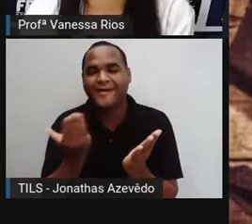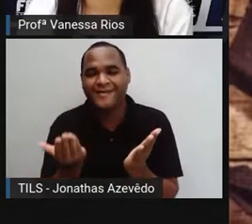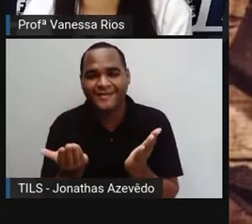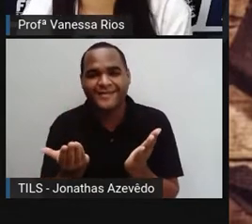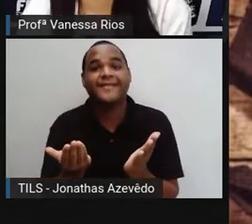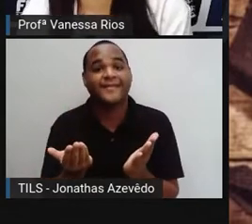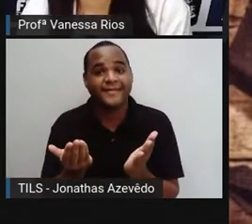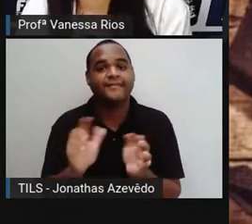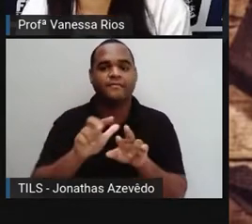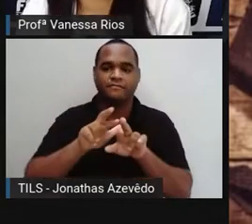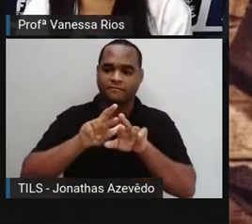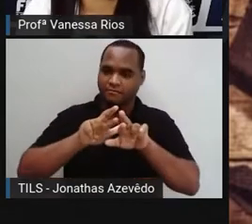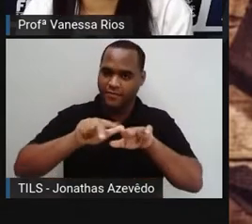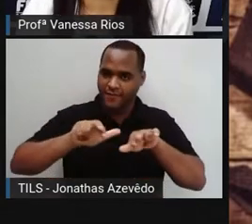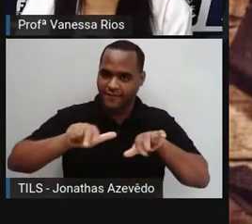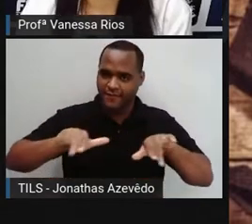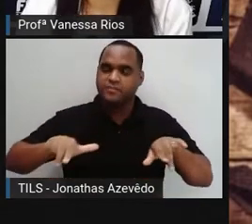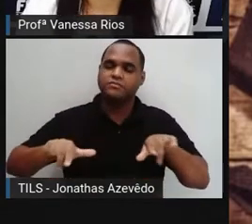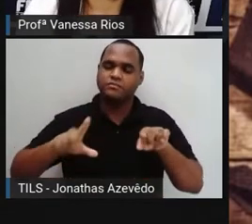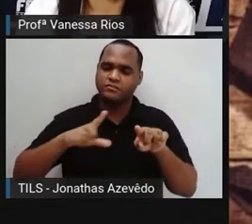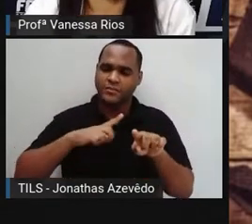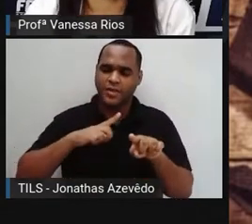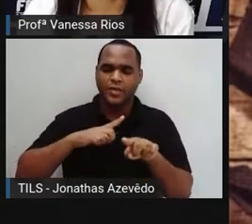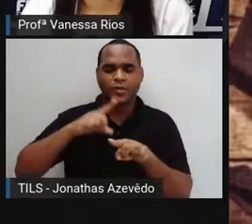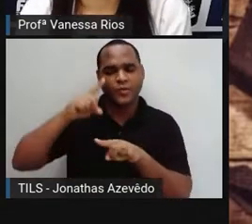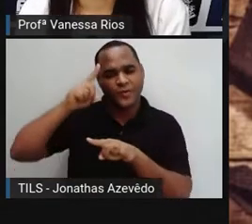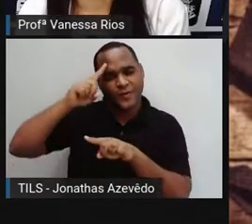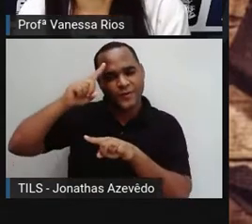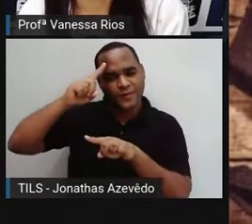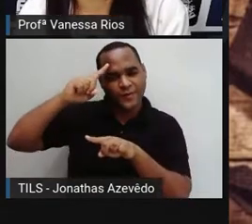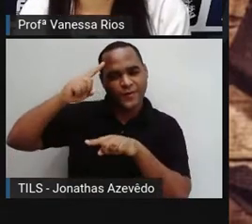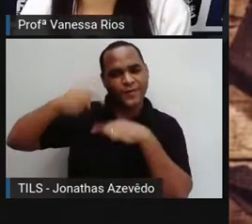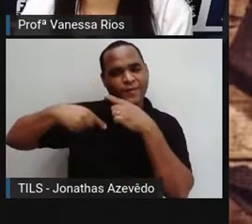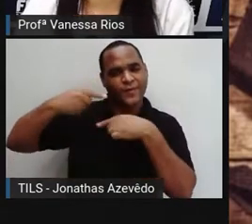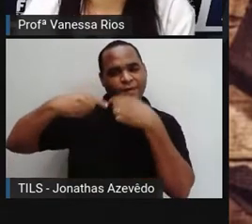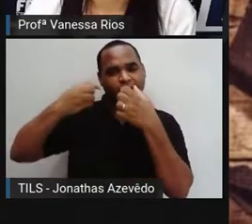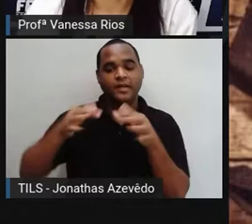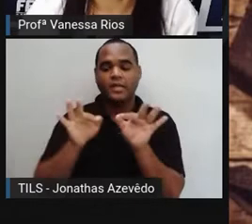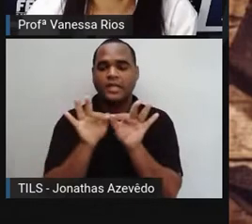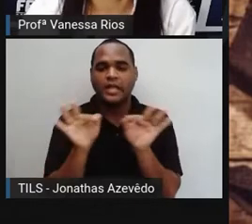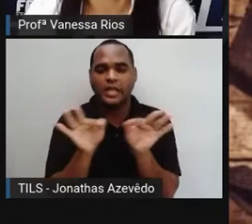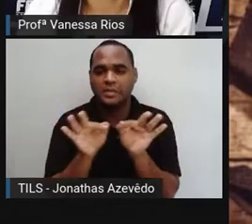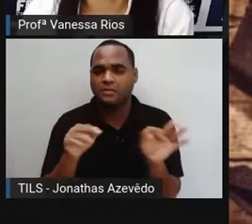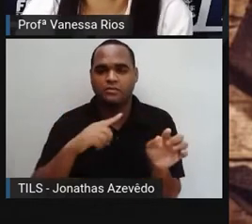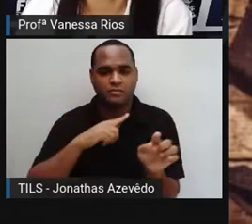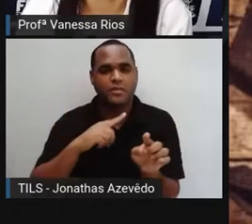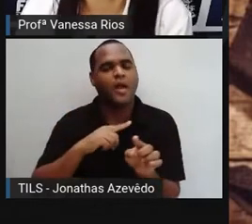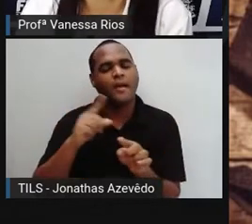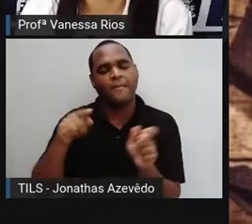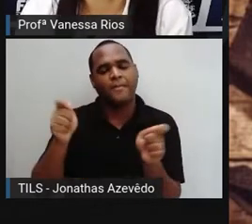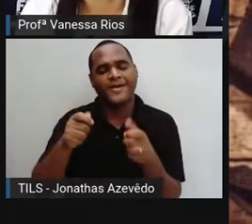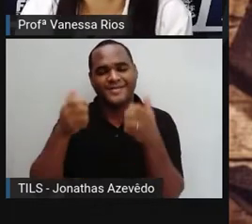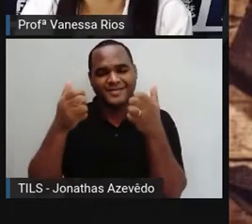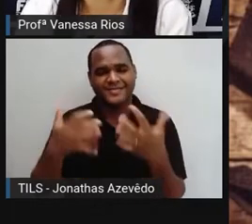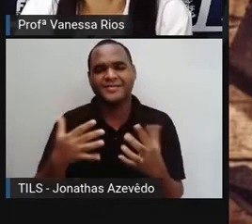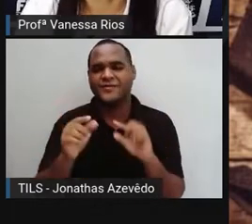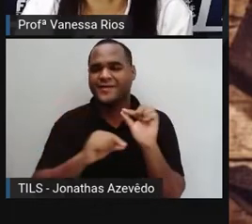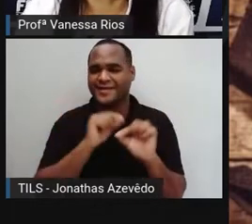Então, diversas situações corriqueiras, simples, cotidianas, acabam sendo aí